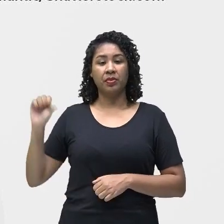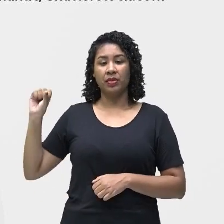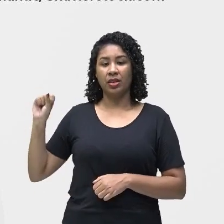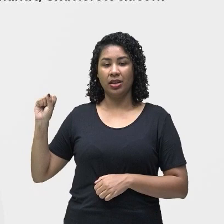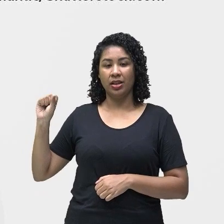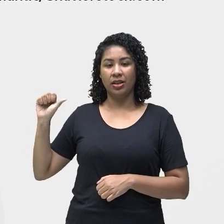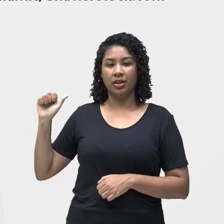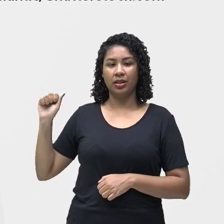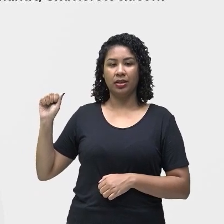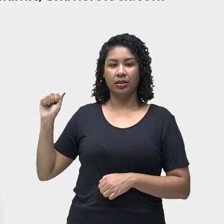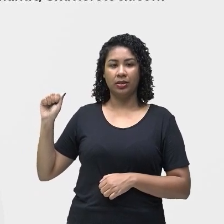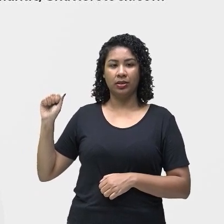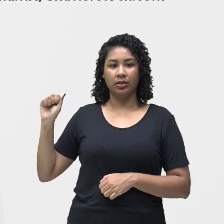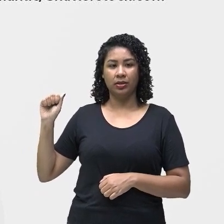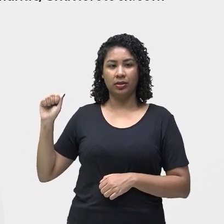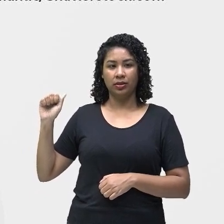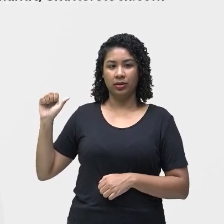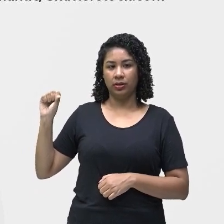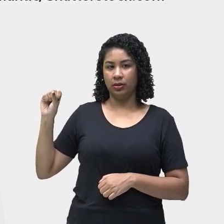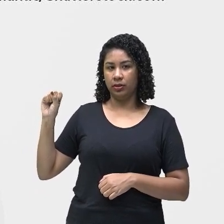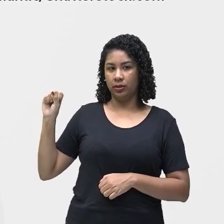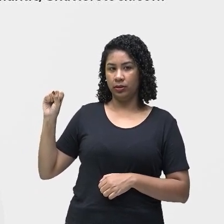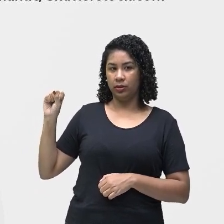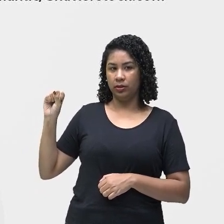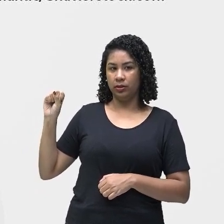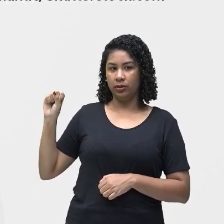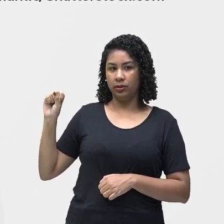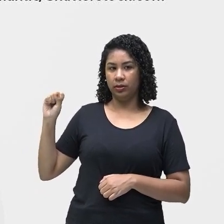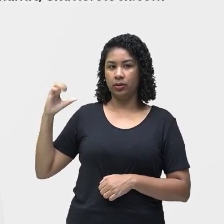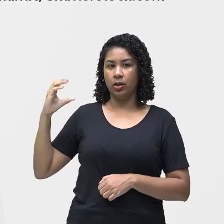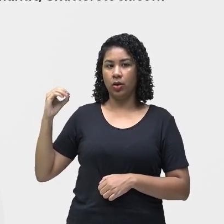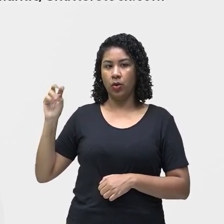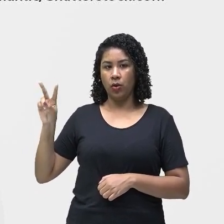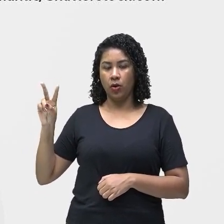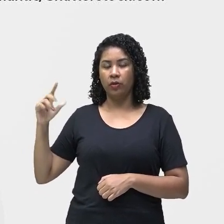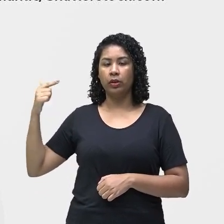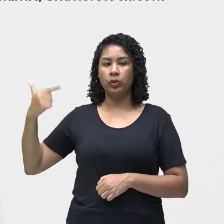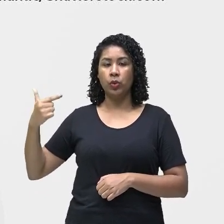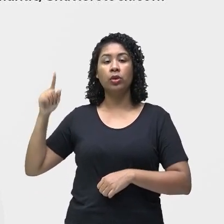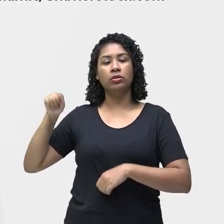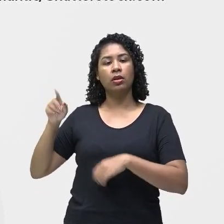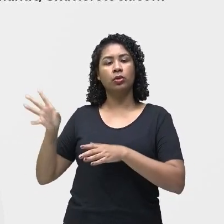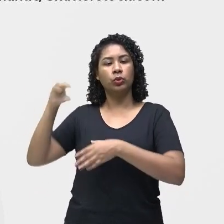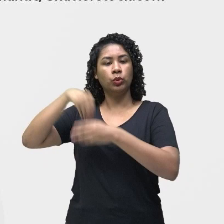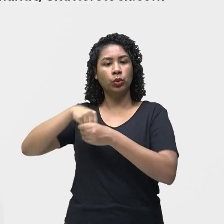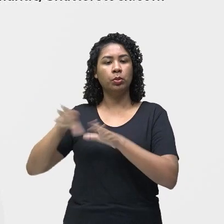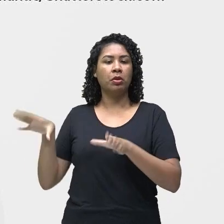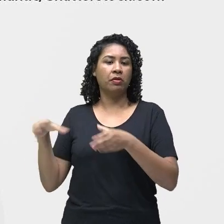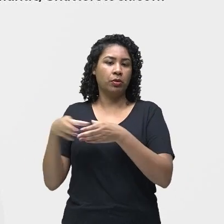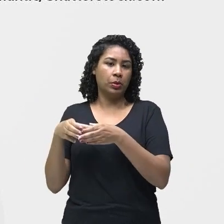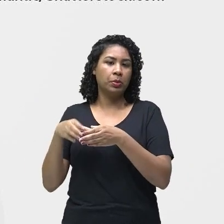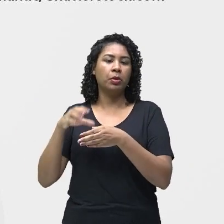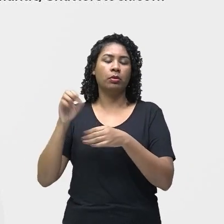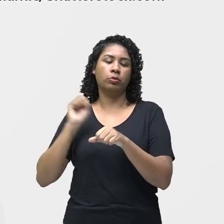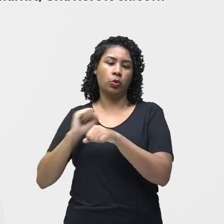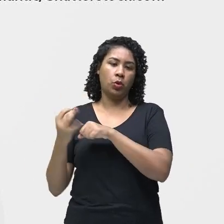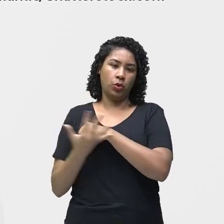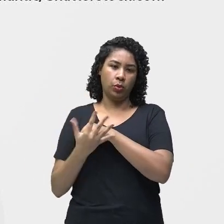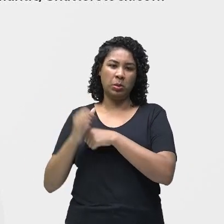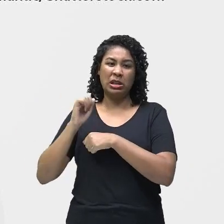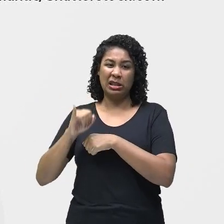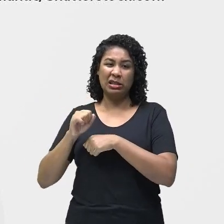é o vírus da família dos coronavírus, que ao infectar humanos,